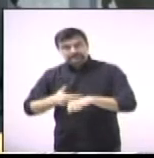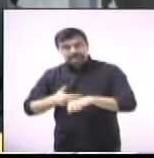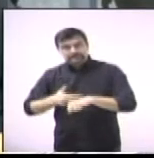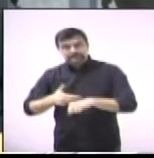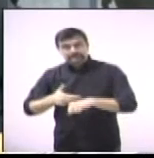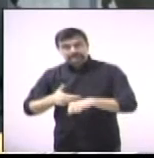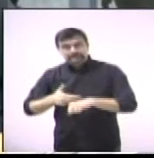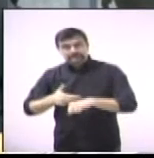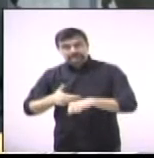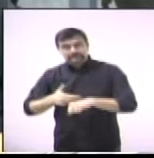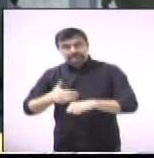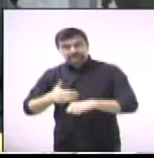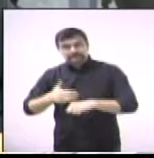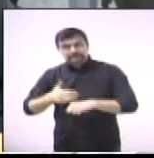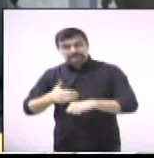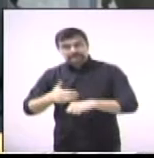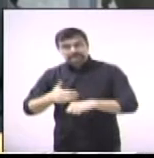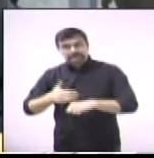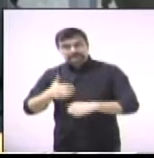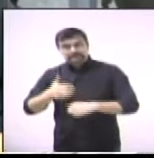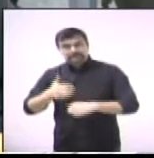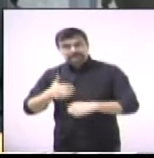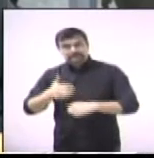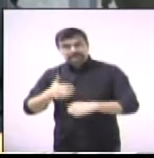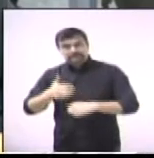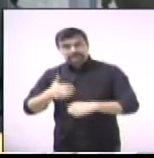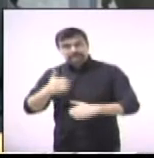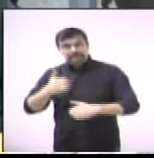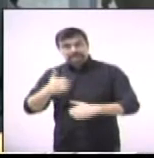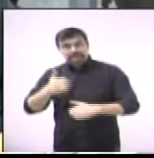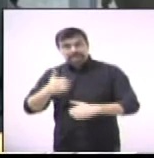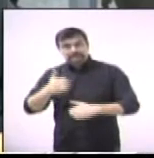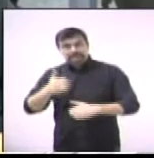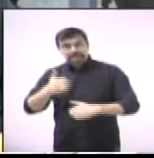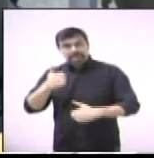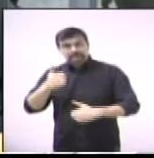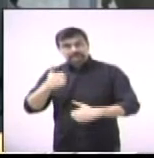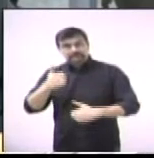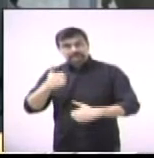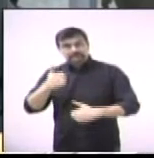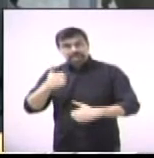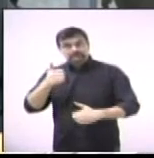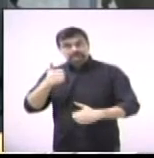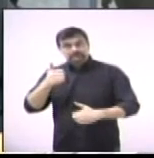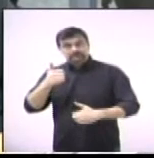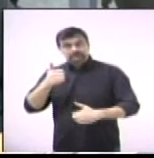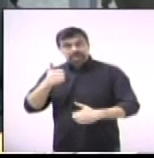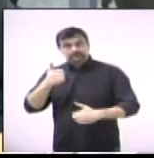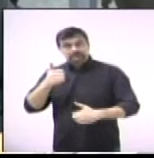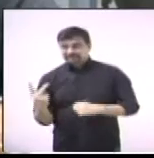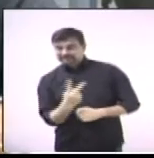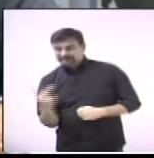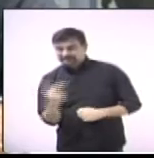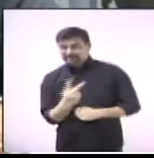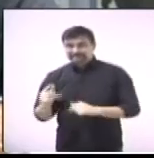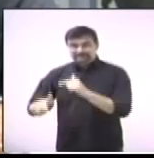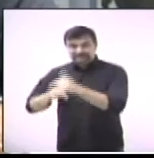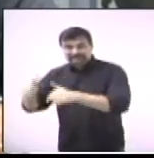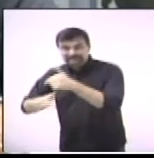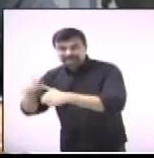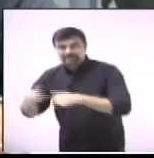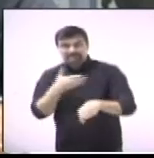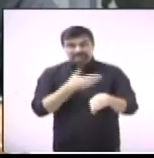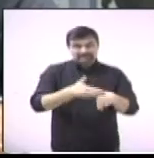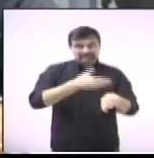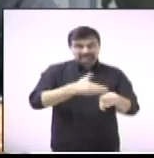situação muito comum, porque é muito difícil conseguir manter essa situação. E você